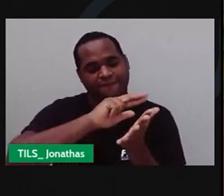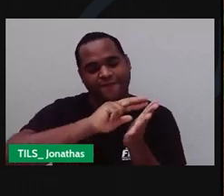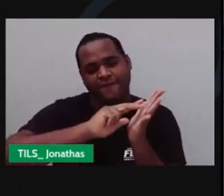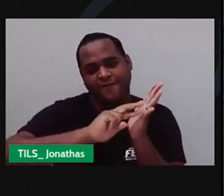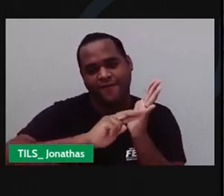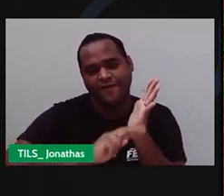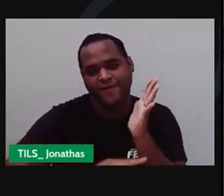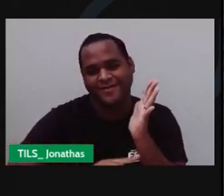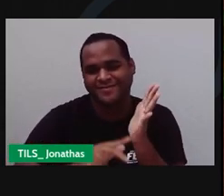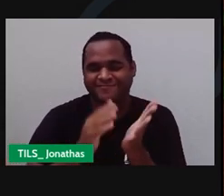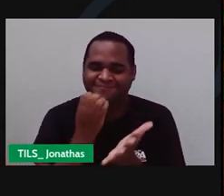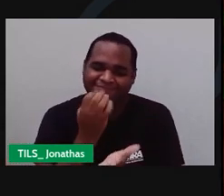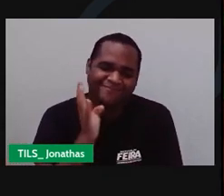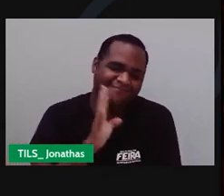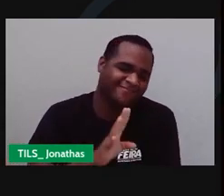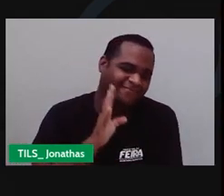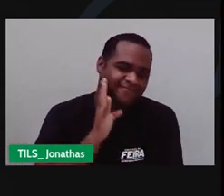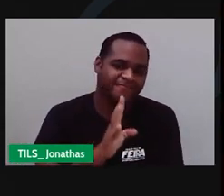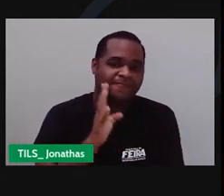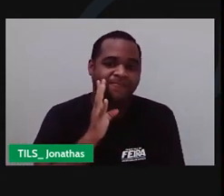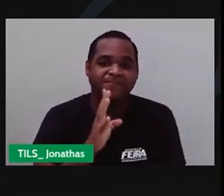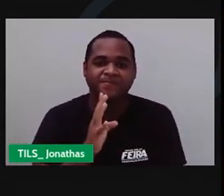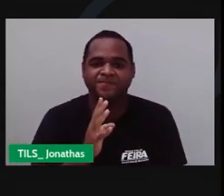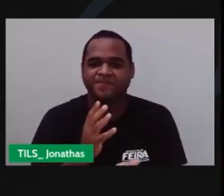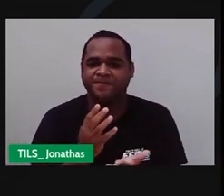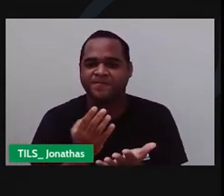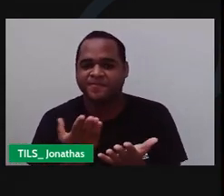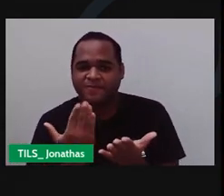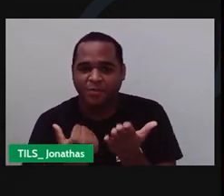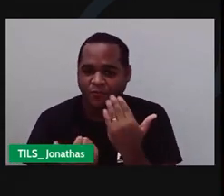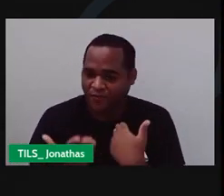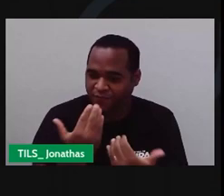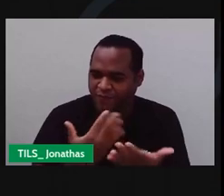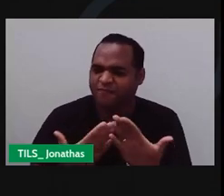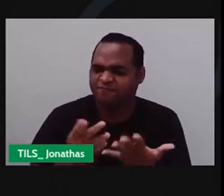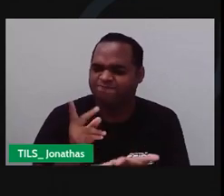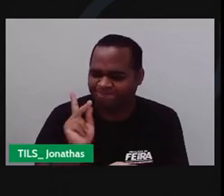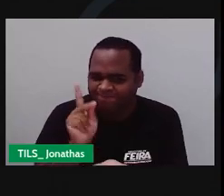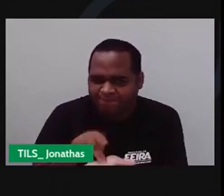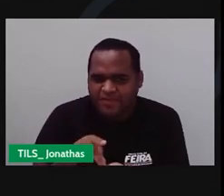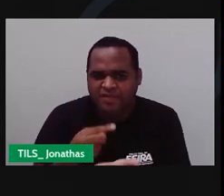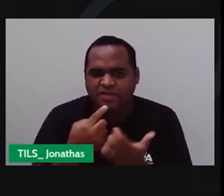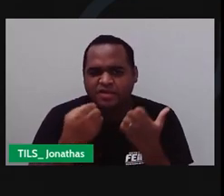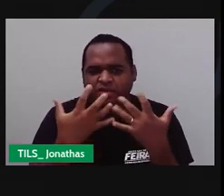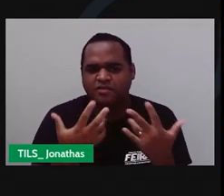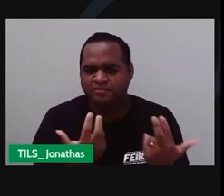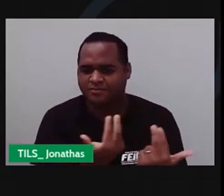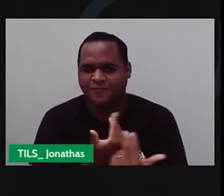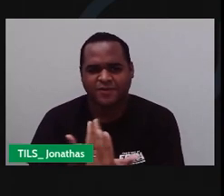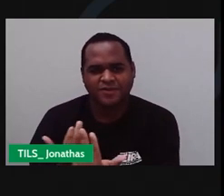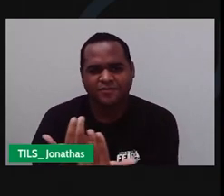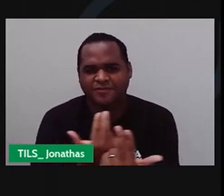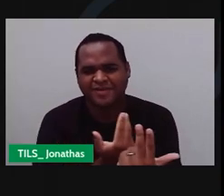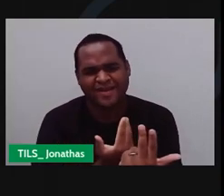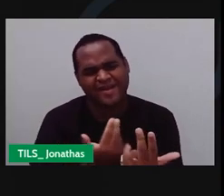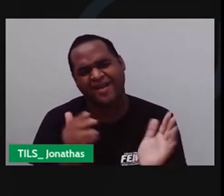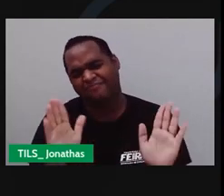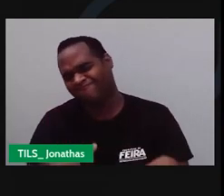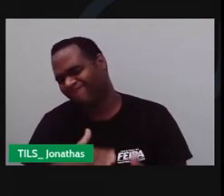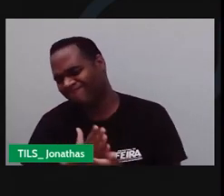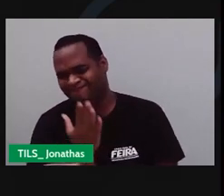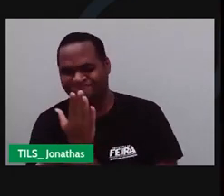É que é legal Vamos Venhamos Isto é um fato Tudo igualzinho